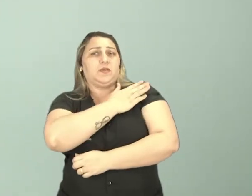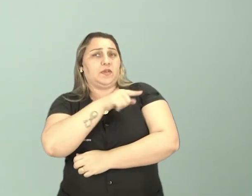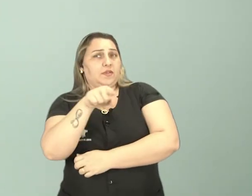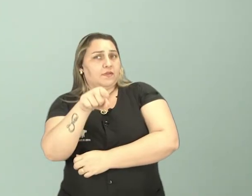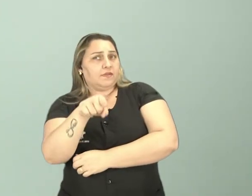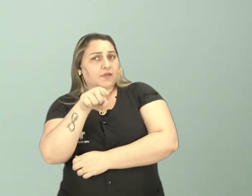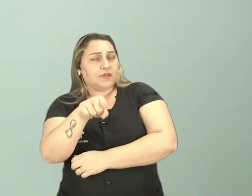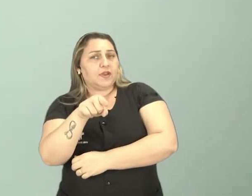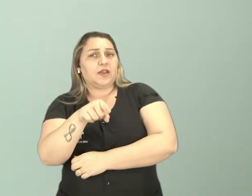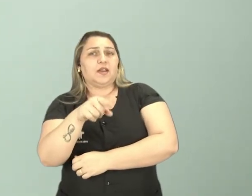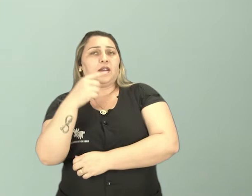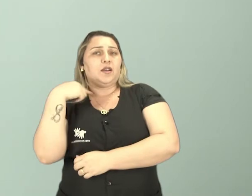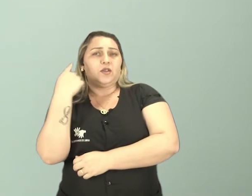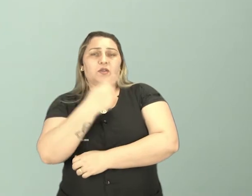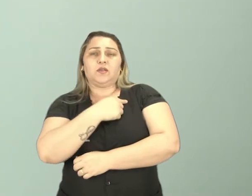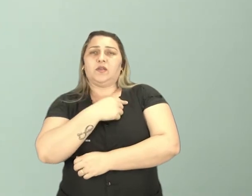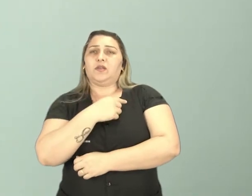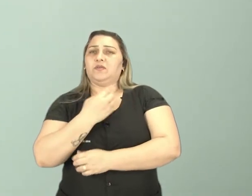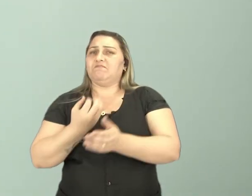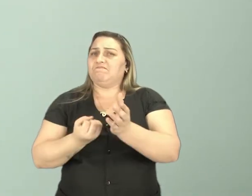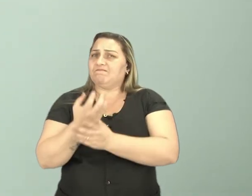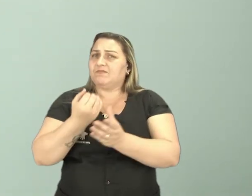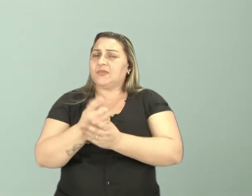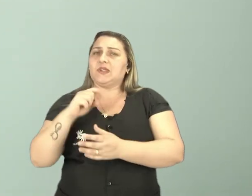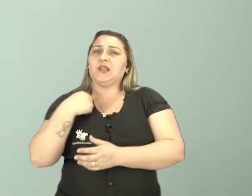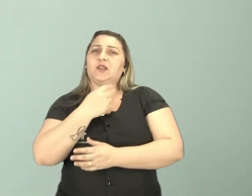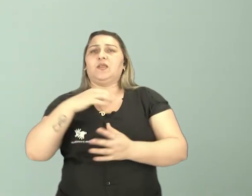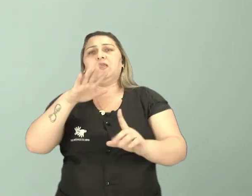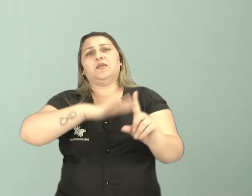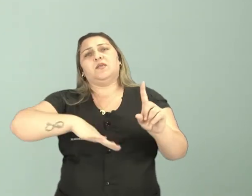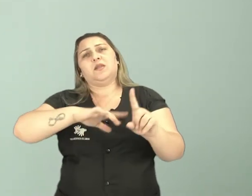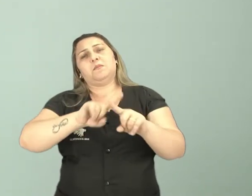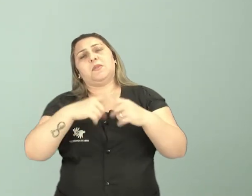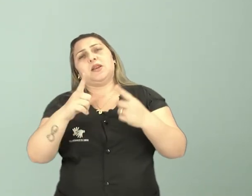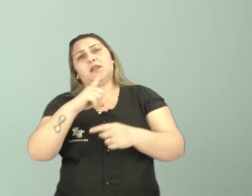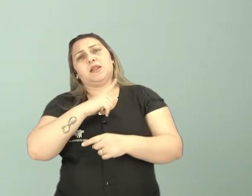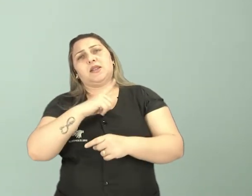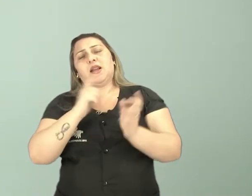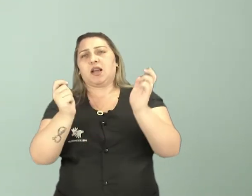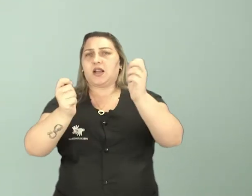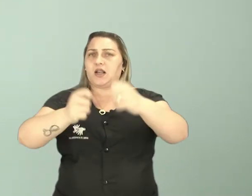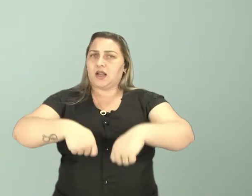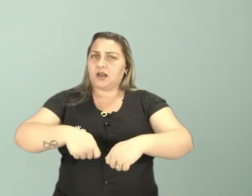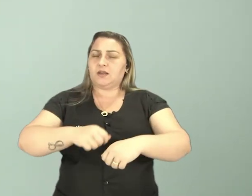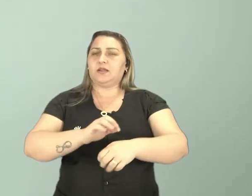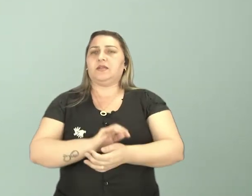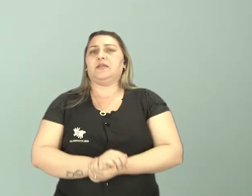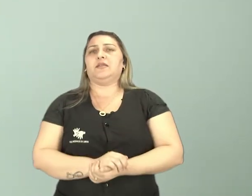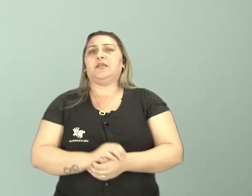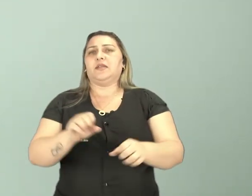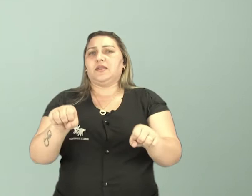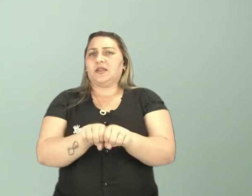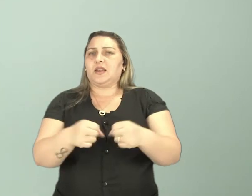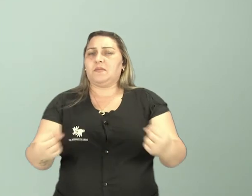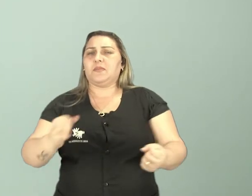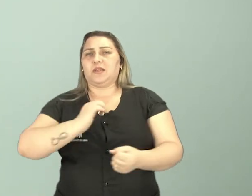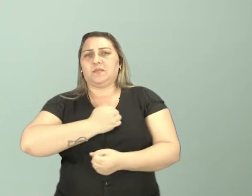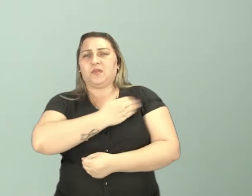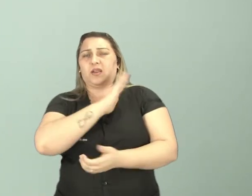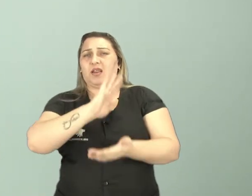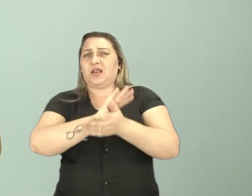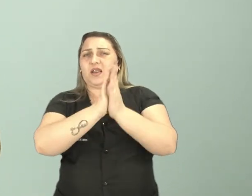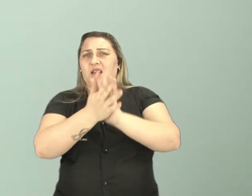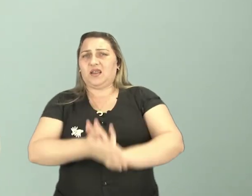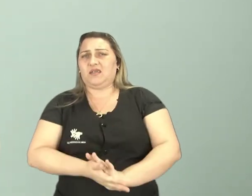Criano, que repensem os preconceitos de vocês, para que a gente não reproduza isso na nossa sociedade, mas que a gente tenha a